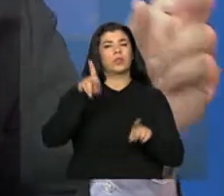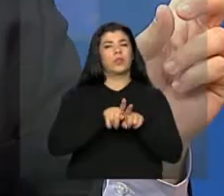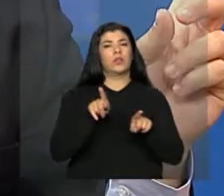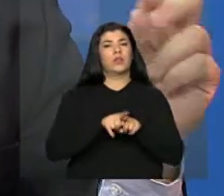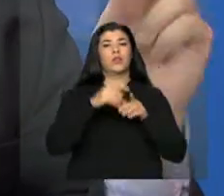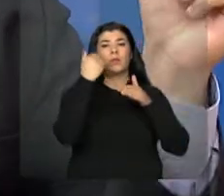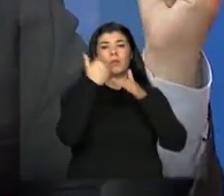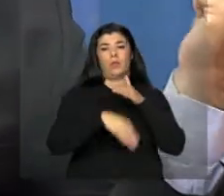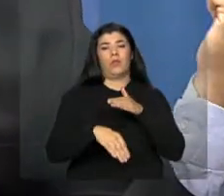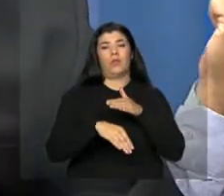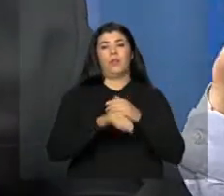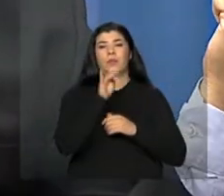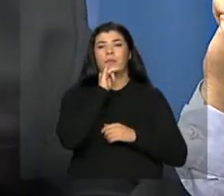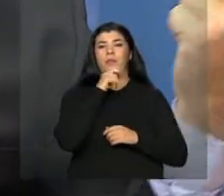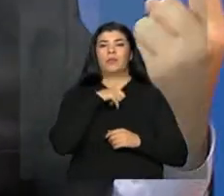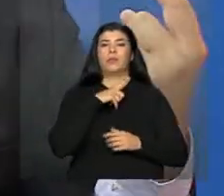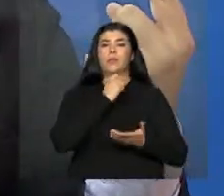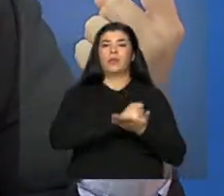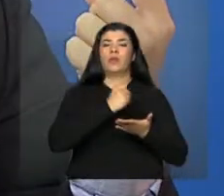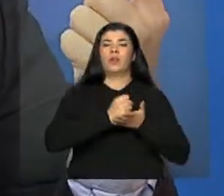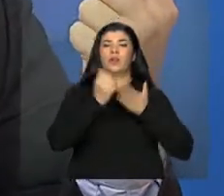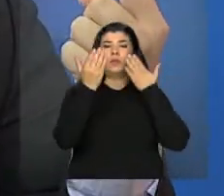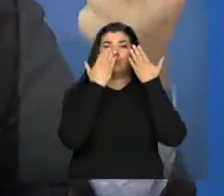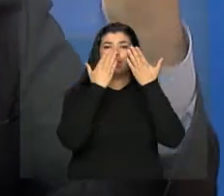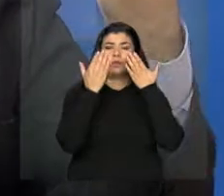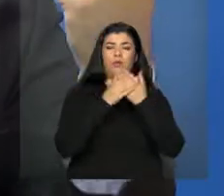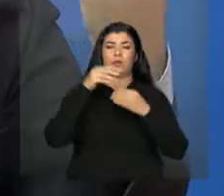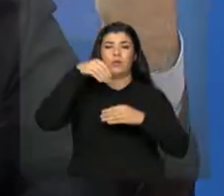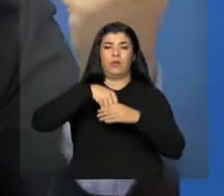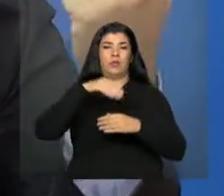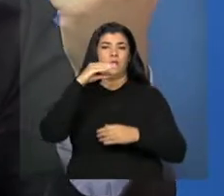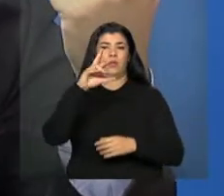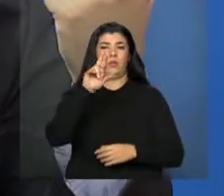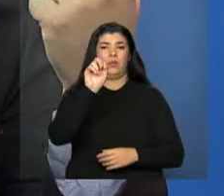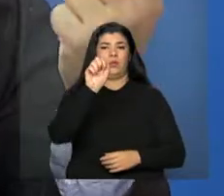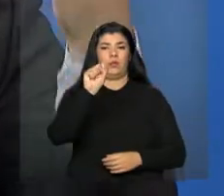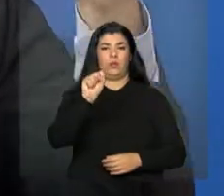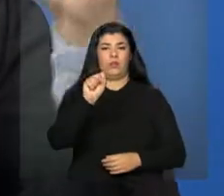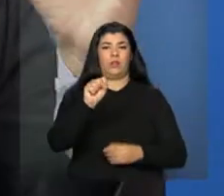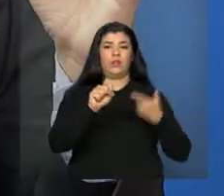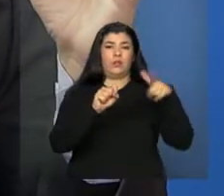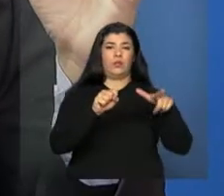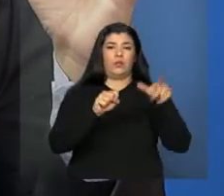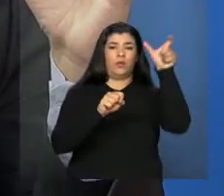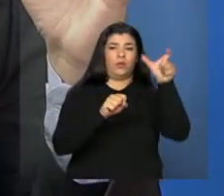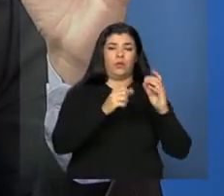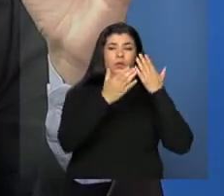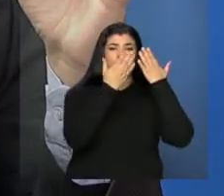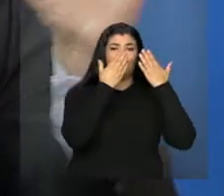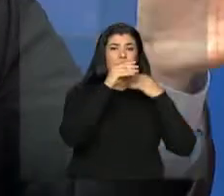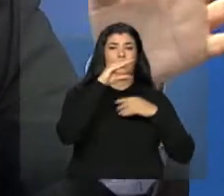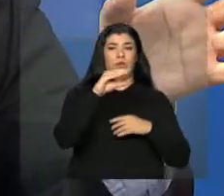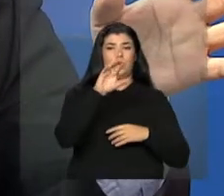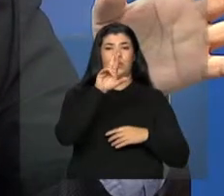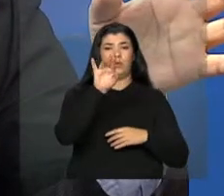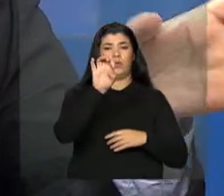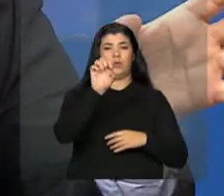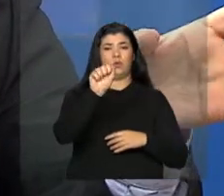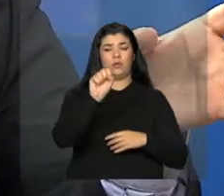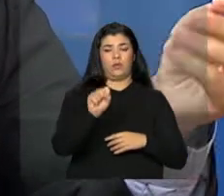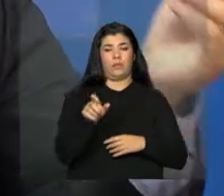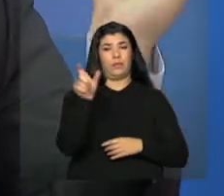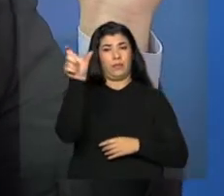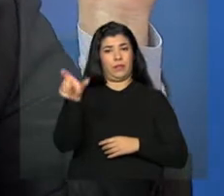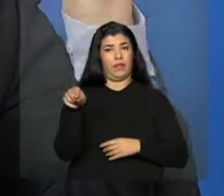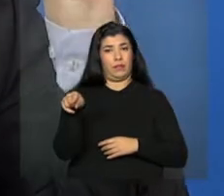para o psicólogo, eu tenho um psicólogo tanto no CRAS quanto no CRES. Para o psicólogo do CRAS, eu só posso pagar a